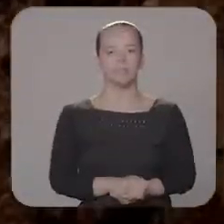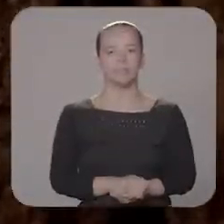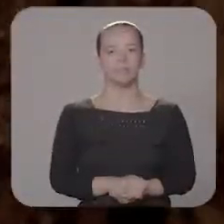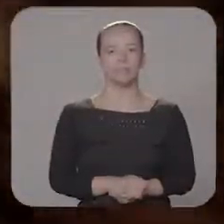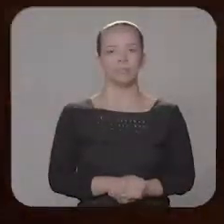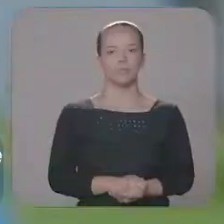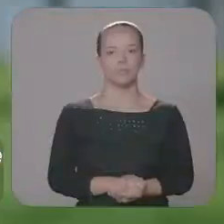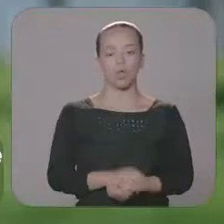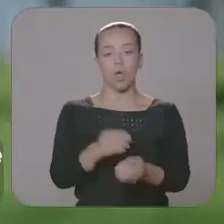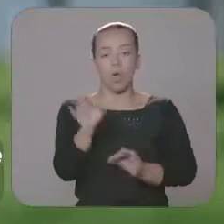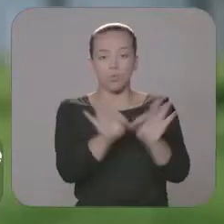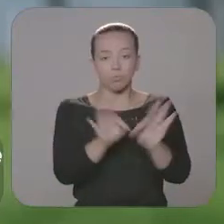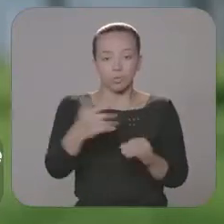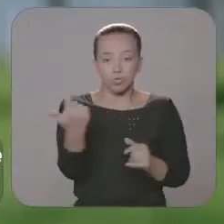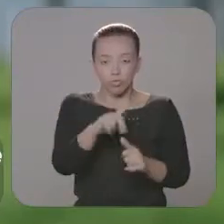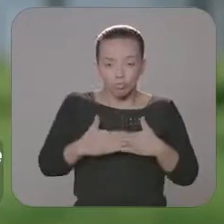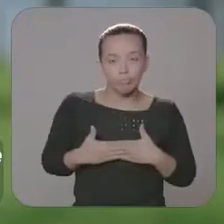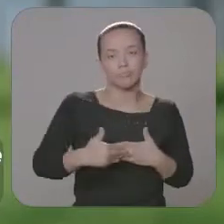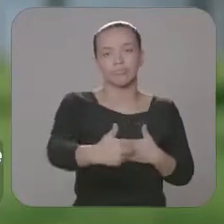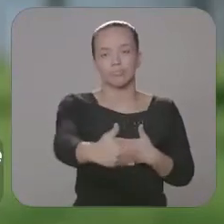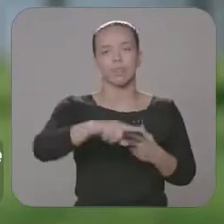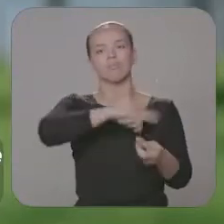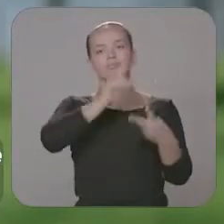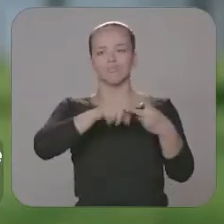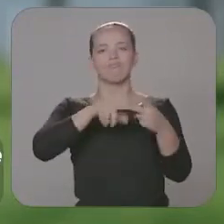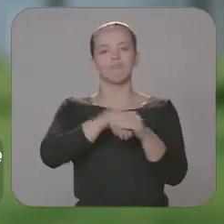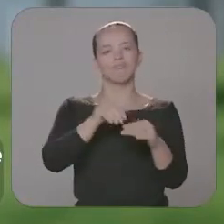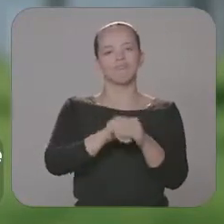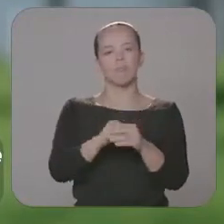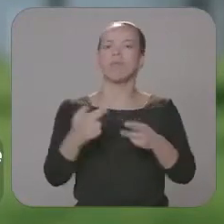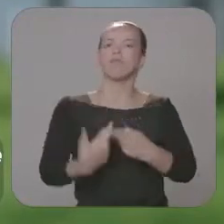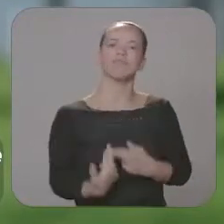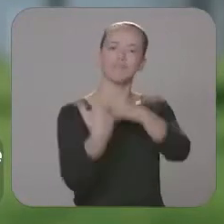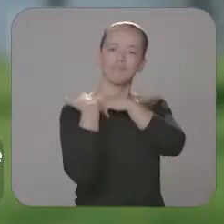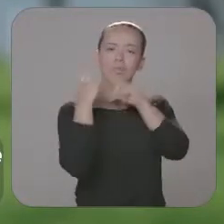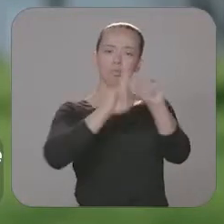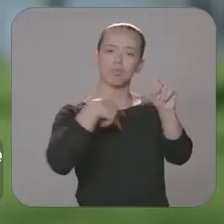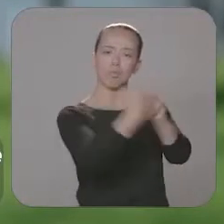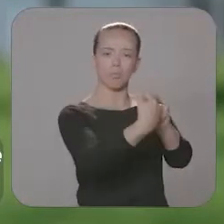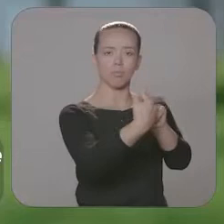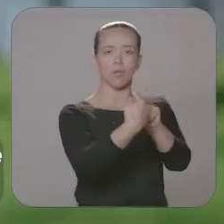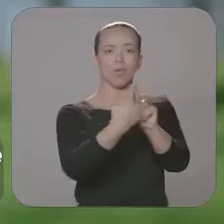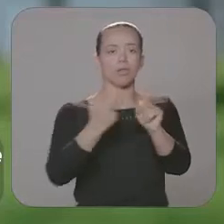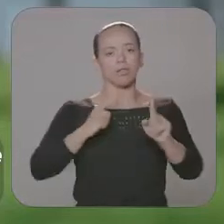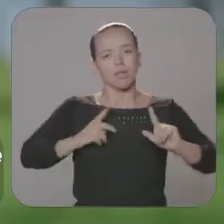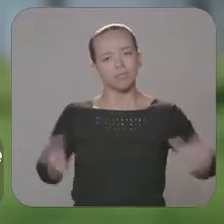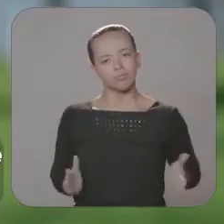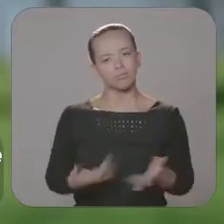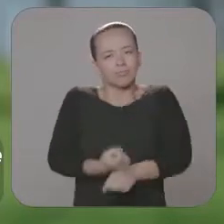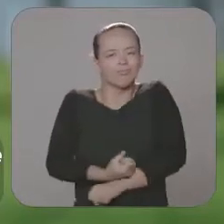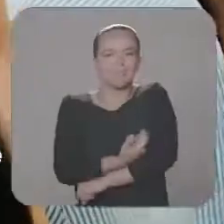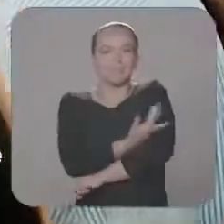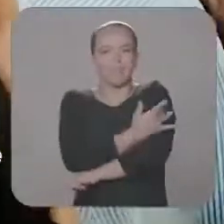da crise. Recomeçamos a nossa caminhada nesta segunda etapa com responsabilidade redobrada e movidos por uma